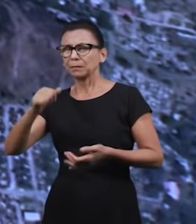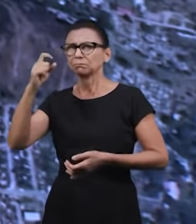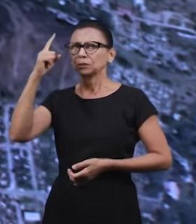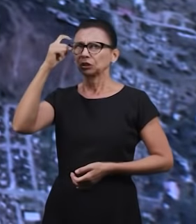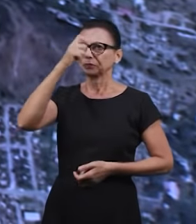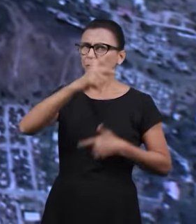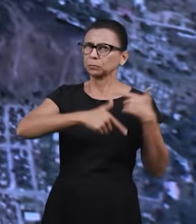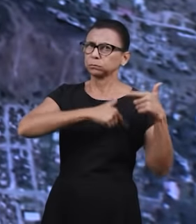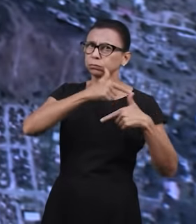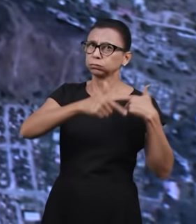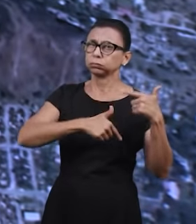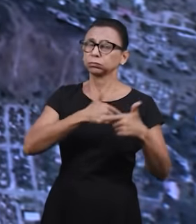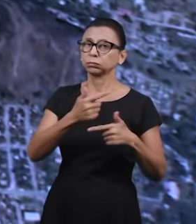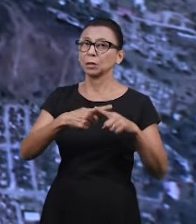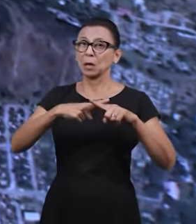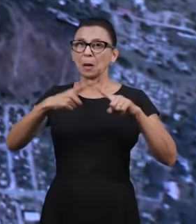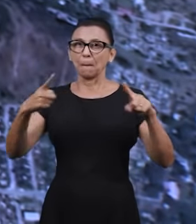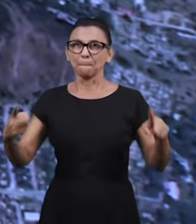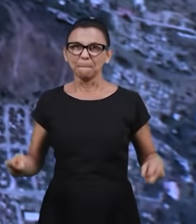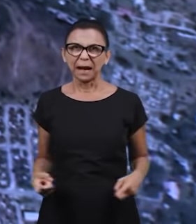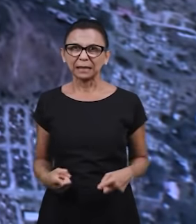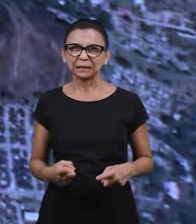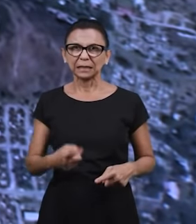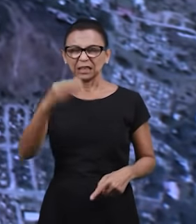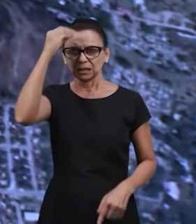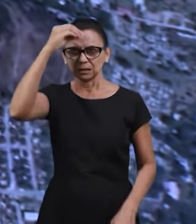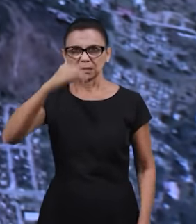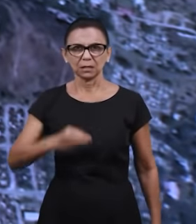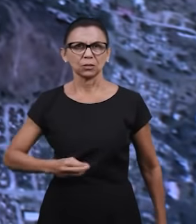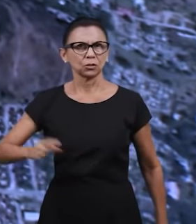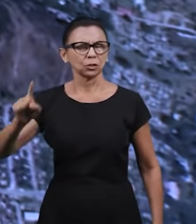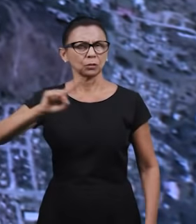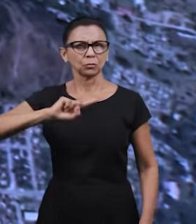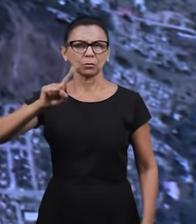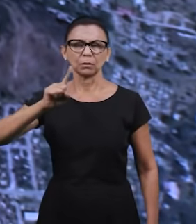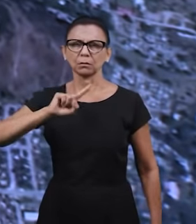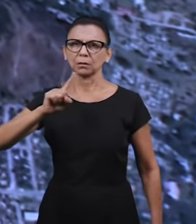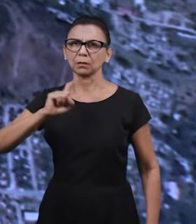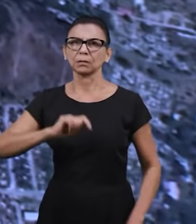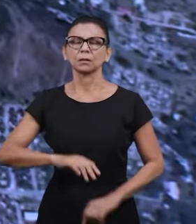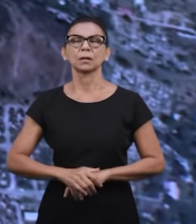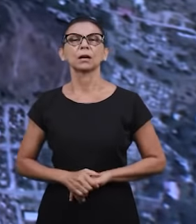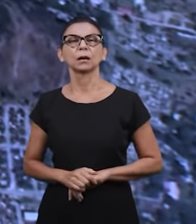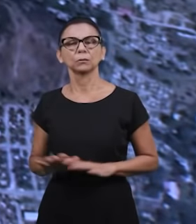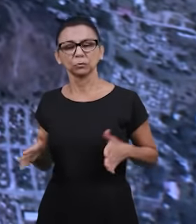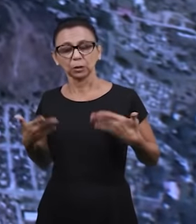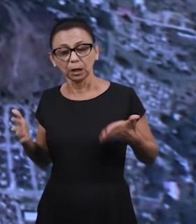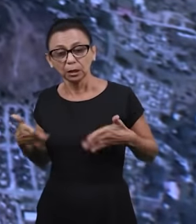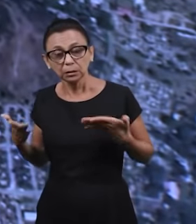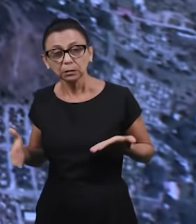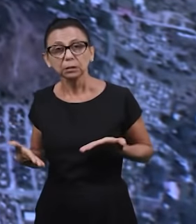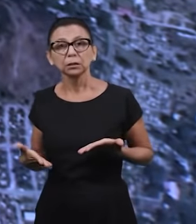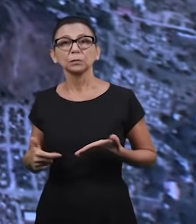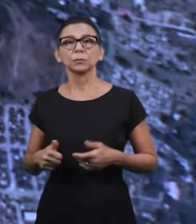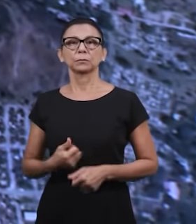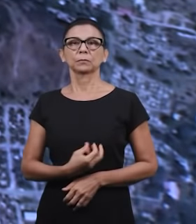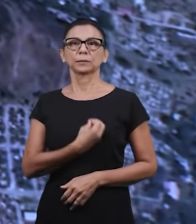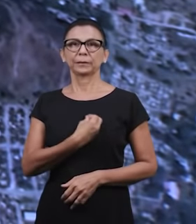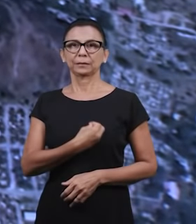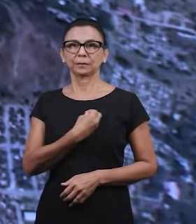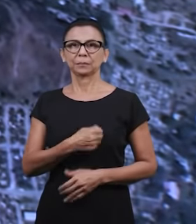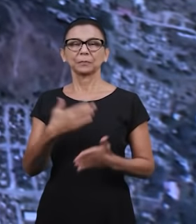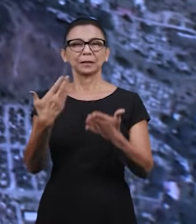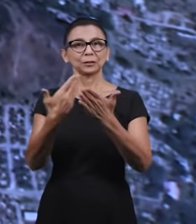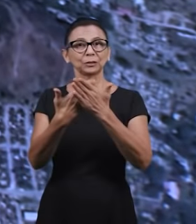lutas passadas, mas os irmãos não têm perdido o estímulo de buscar os recursos para participar do estudo da